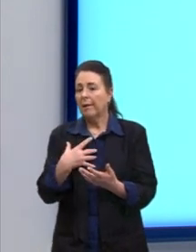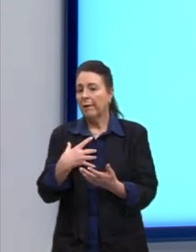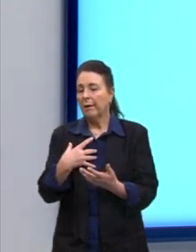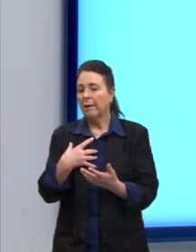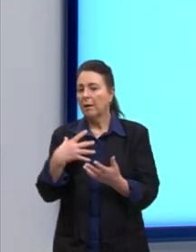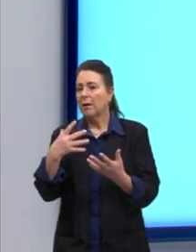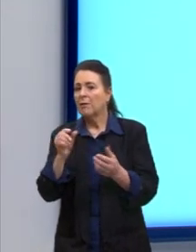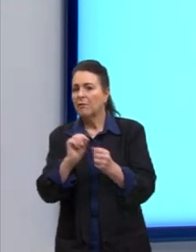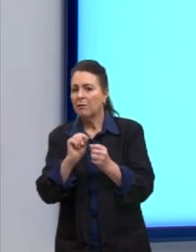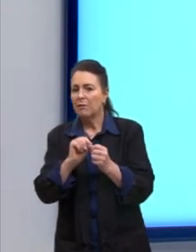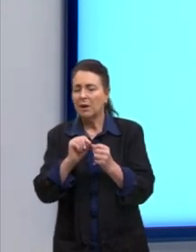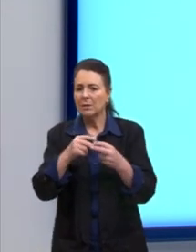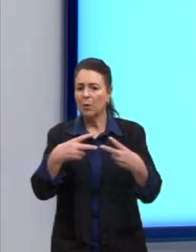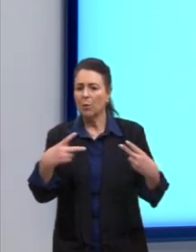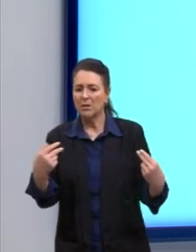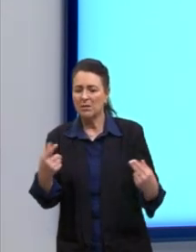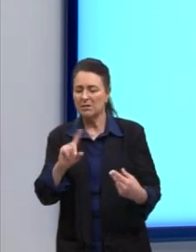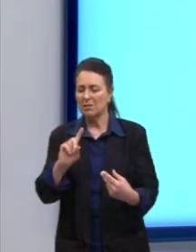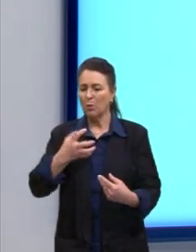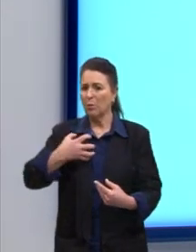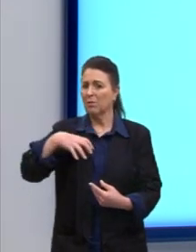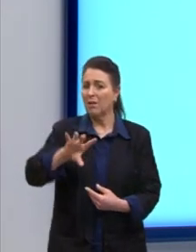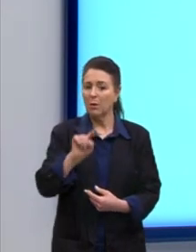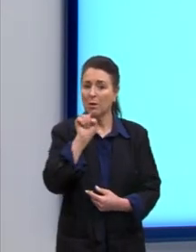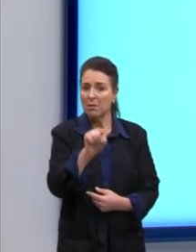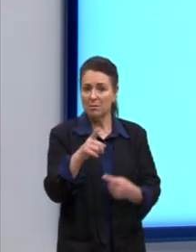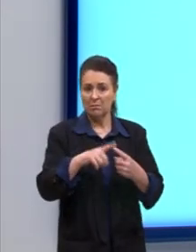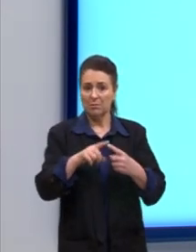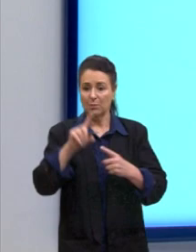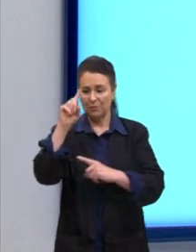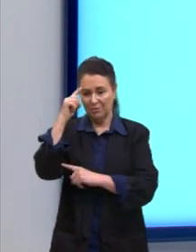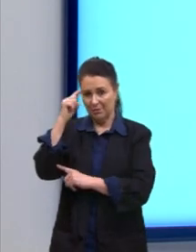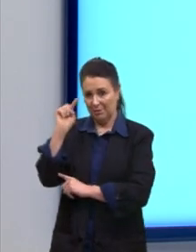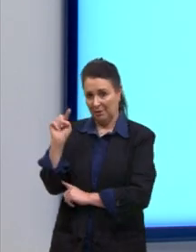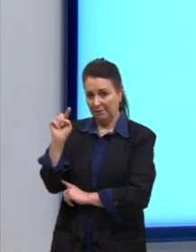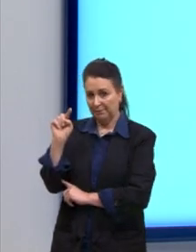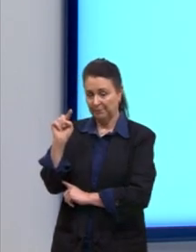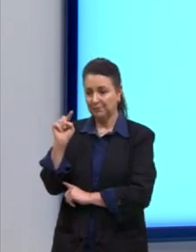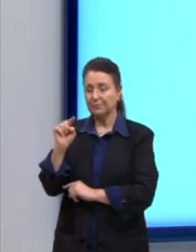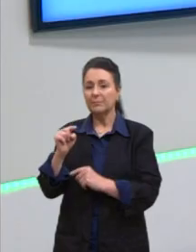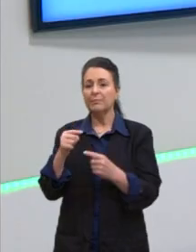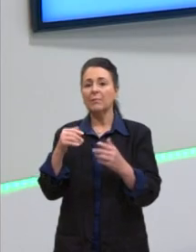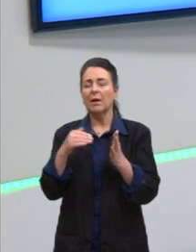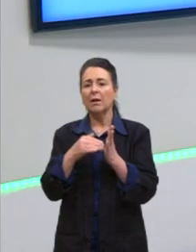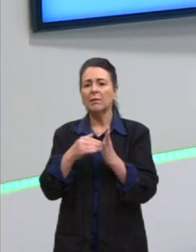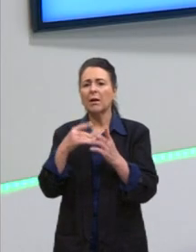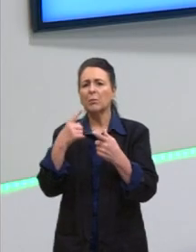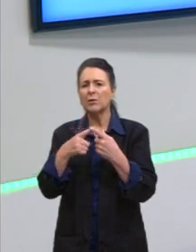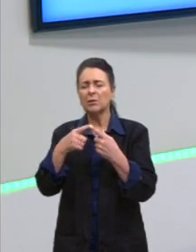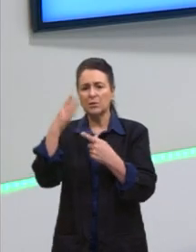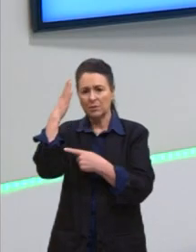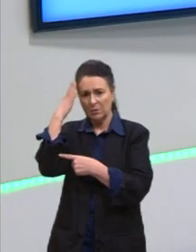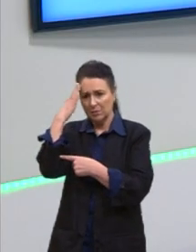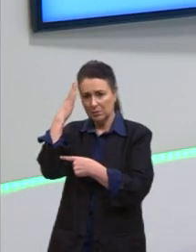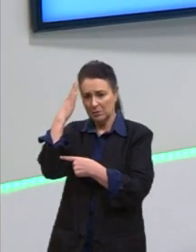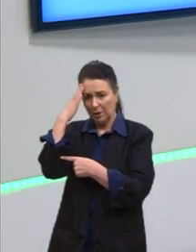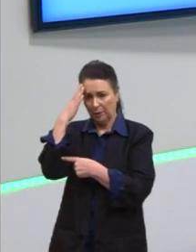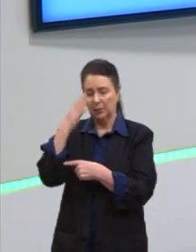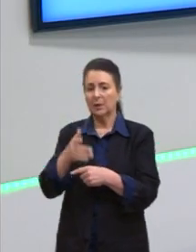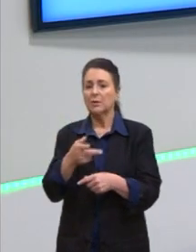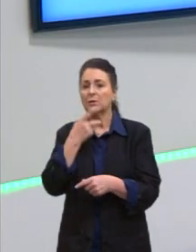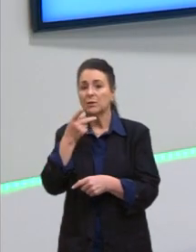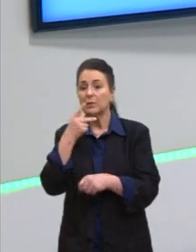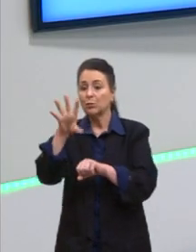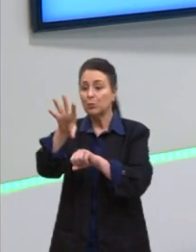contrários a esse tipo de ideia. Até porque a gente sabe que aqui a gente está falando de conhecimento